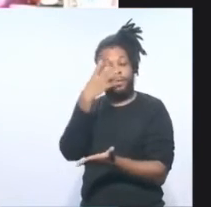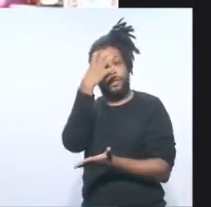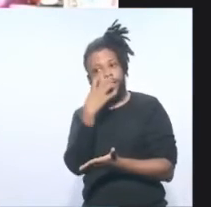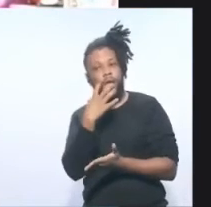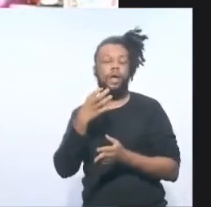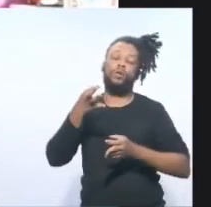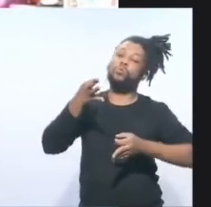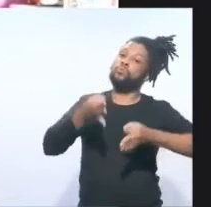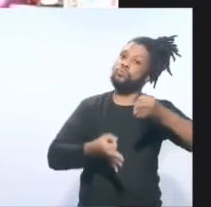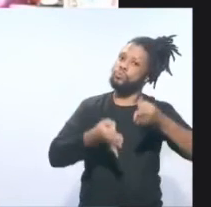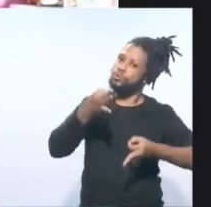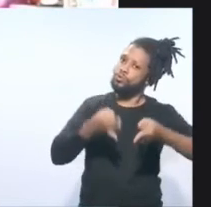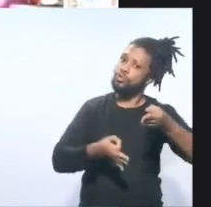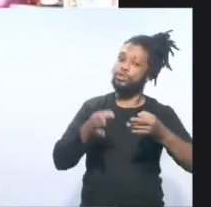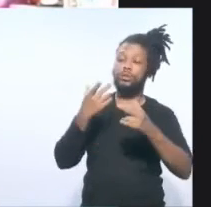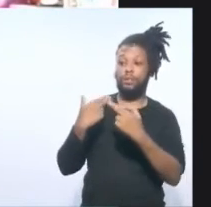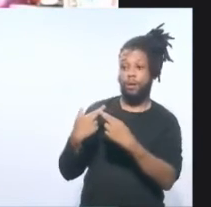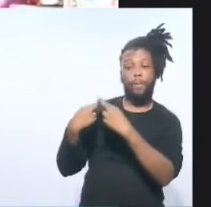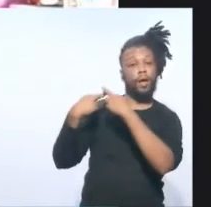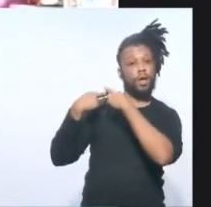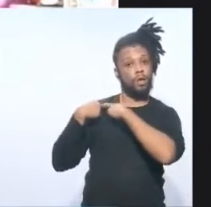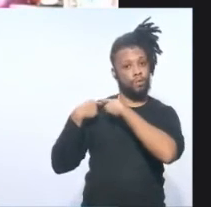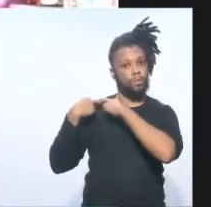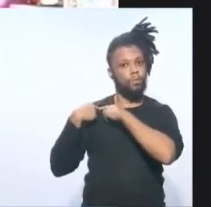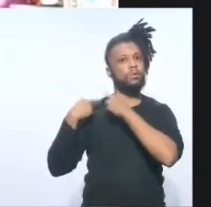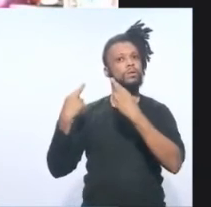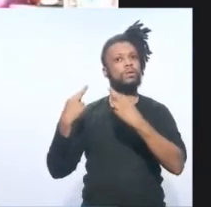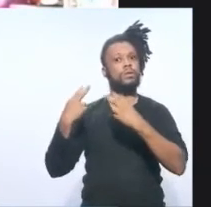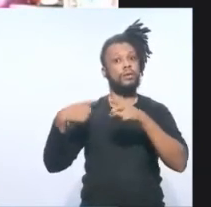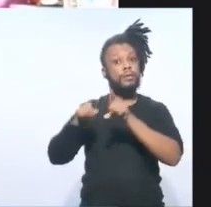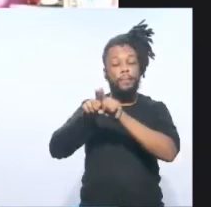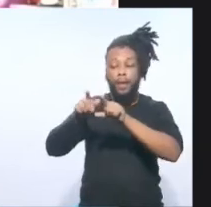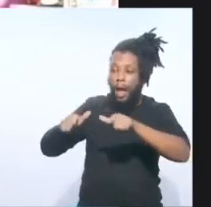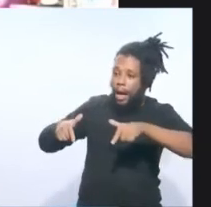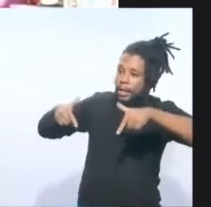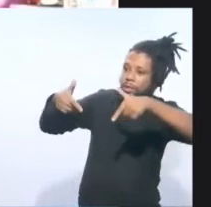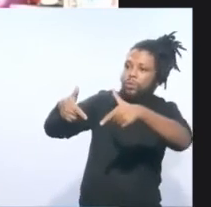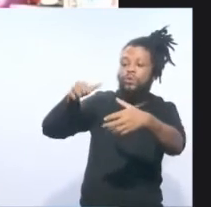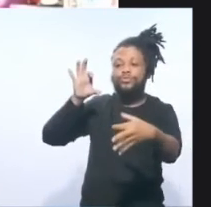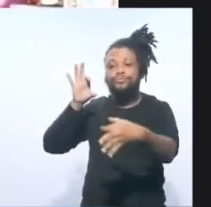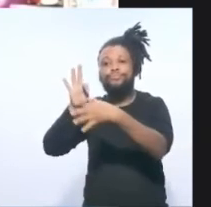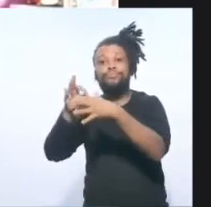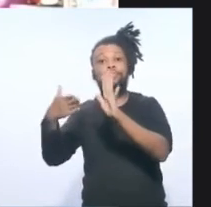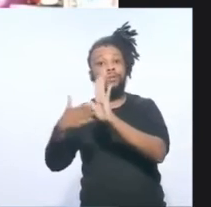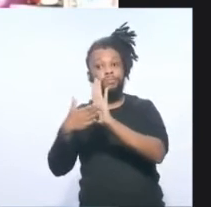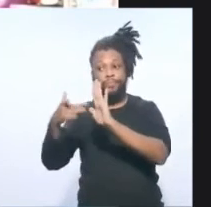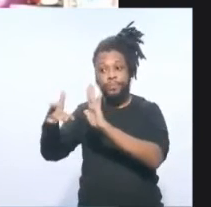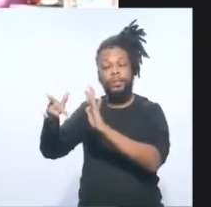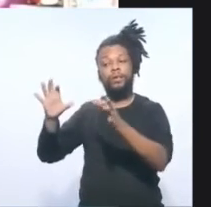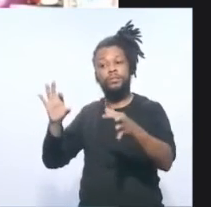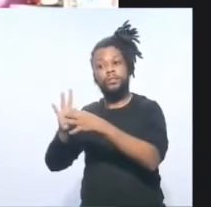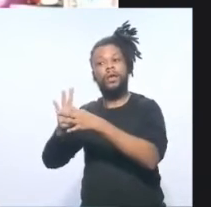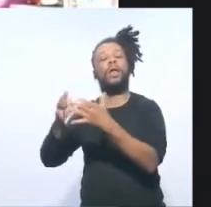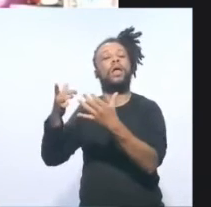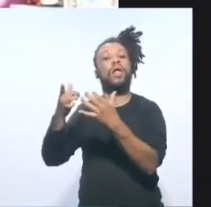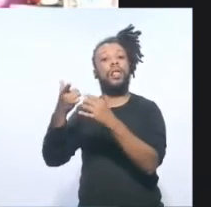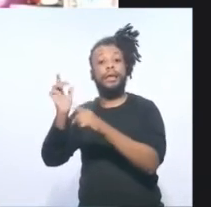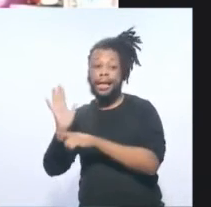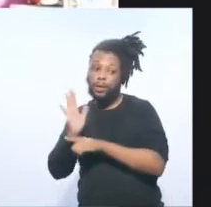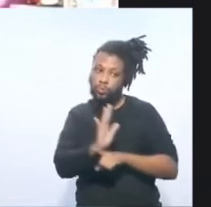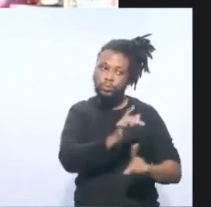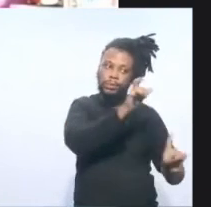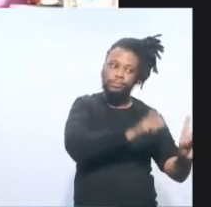justiça, responsabilidade e execução das medidas que couberem à patroa